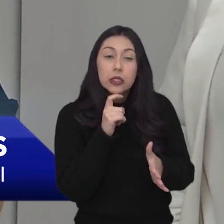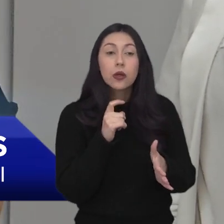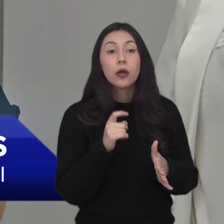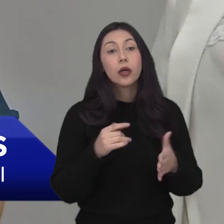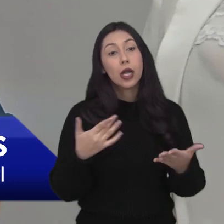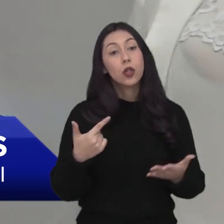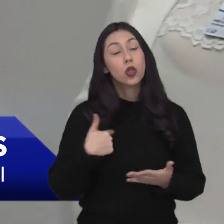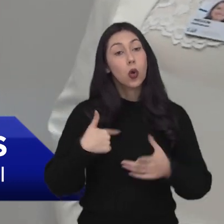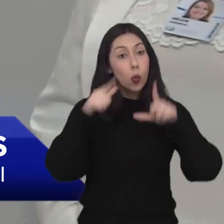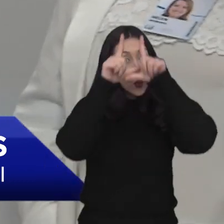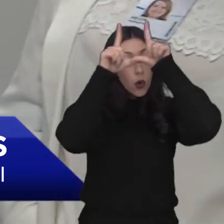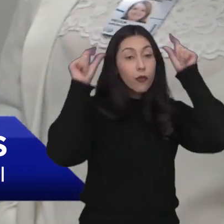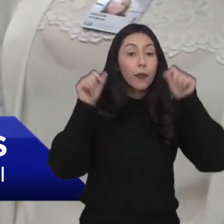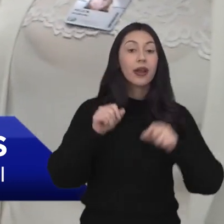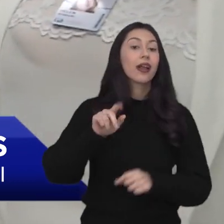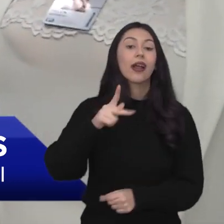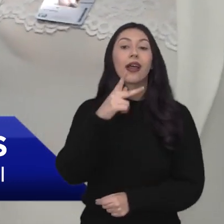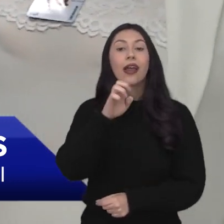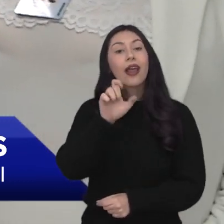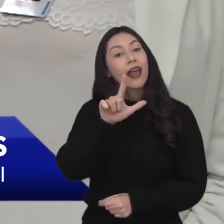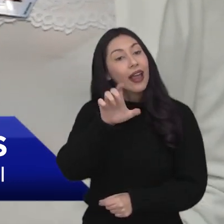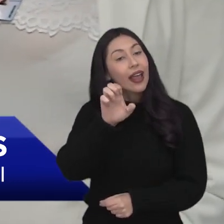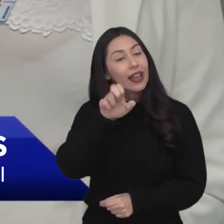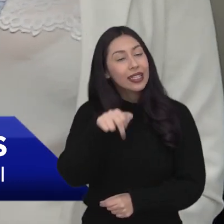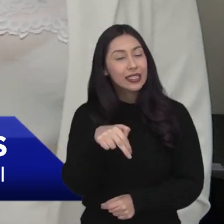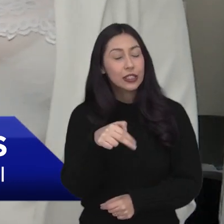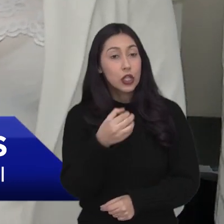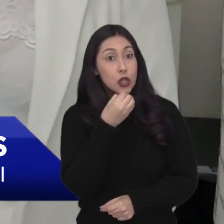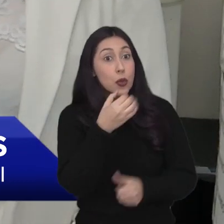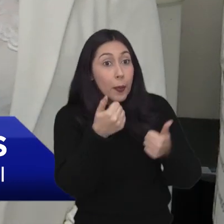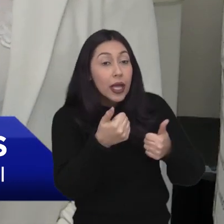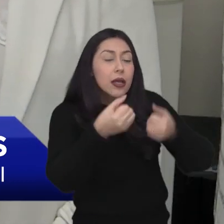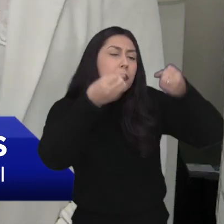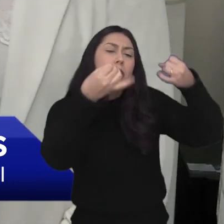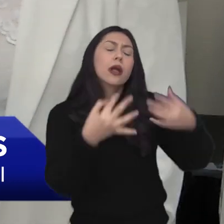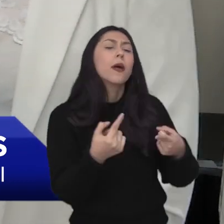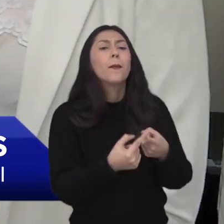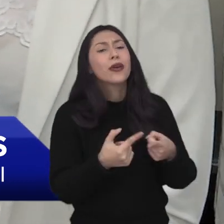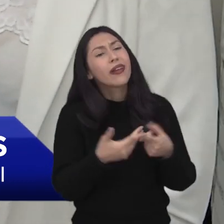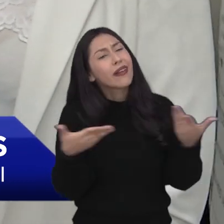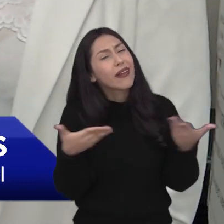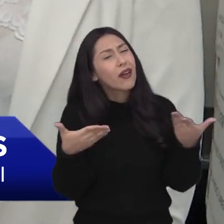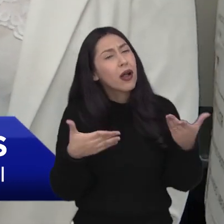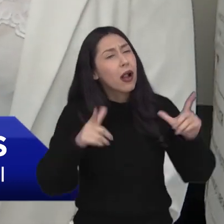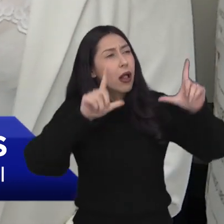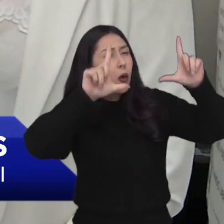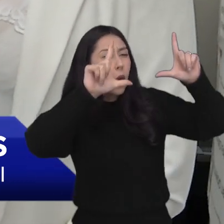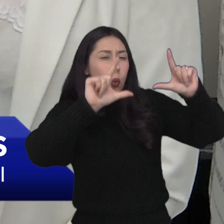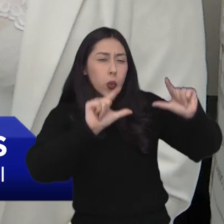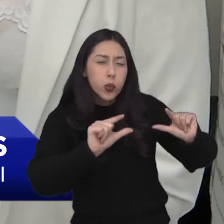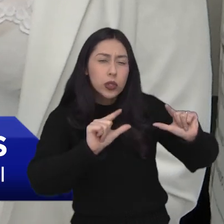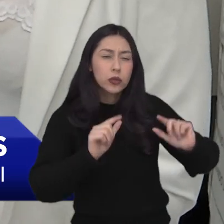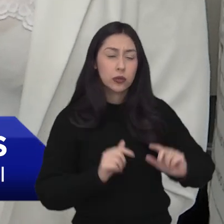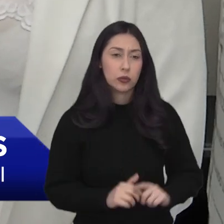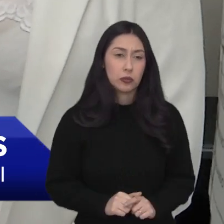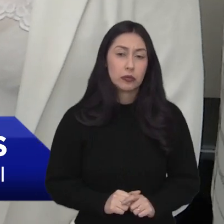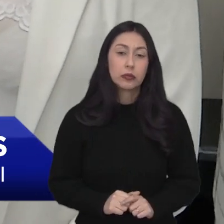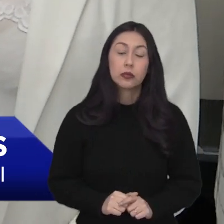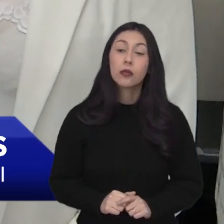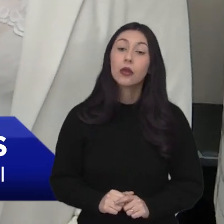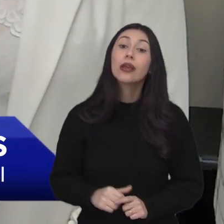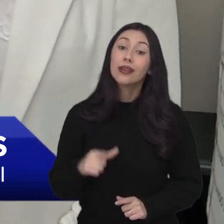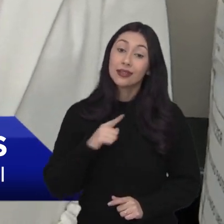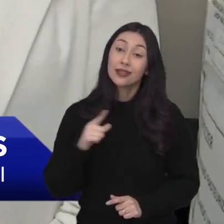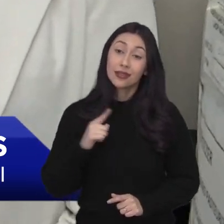isso eu estou aqui com a Ellen Faria, que é a enfermeira responsável pelo banco de leite. Tudo bem Ellen, explica para a gente por que acontece essa queda, como é que está o